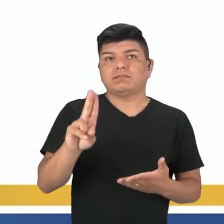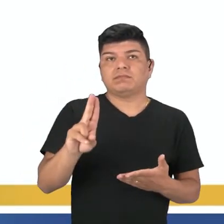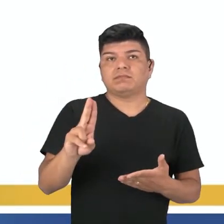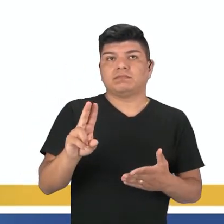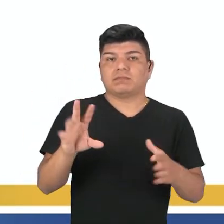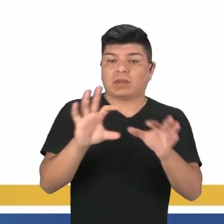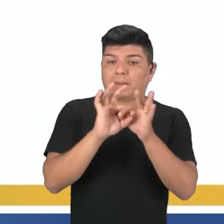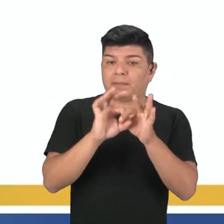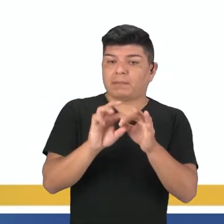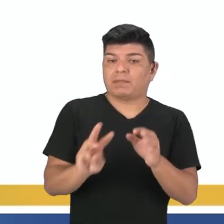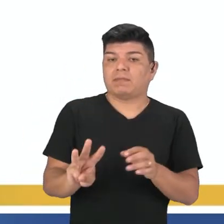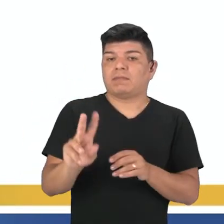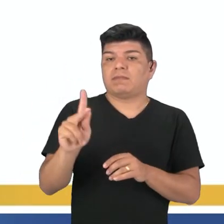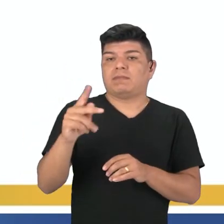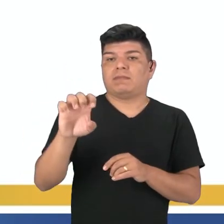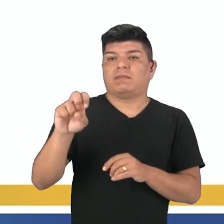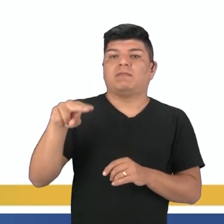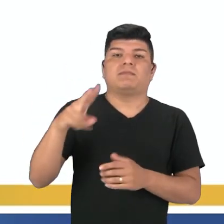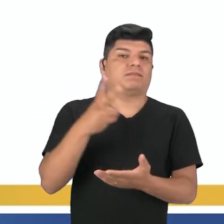conectar essas duas ações, ok?